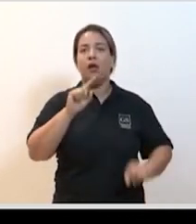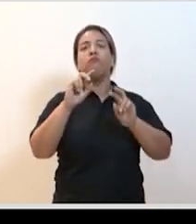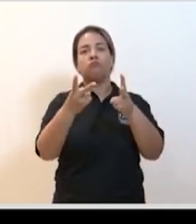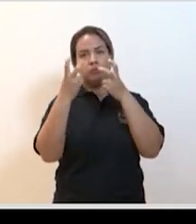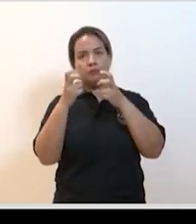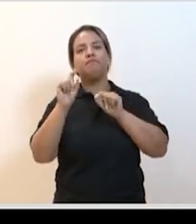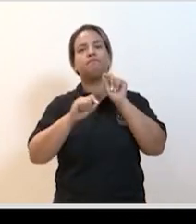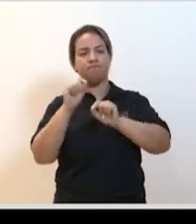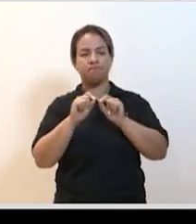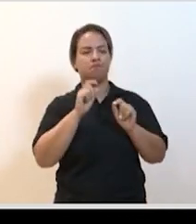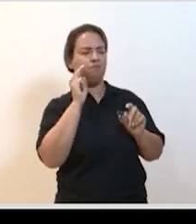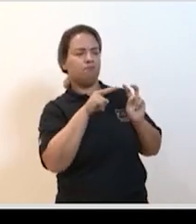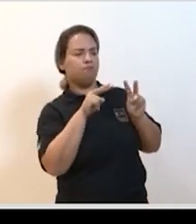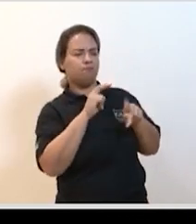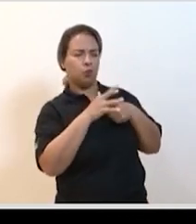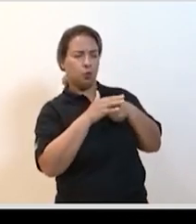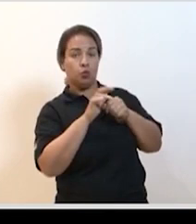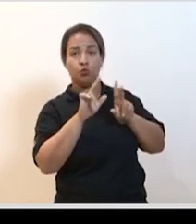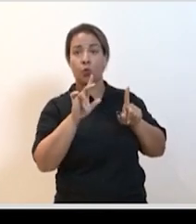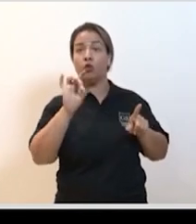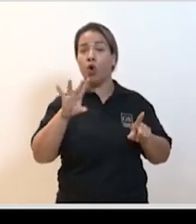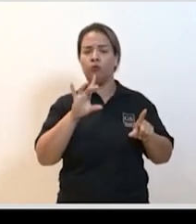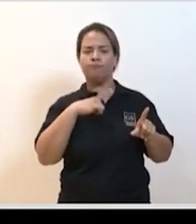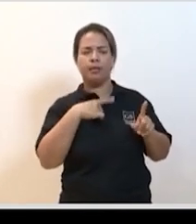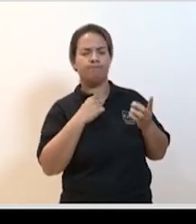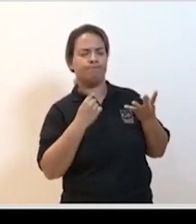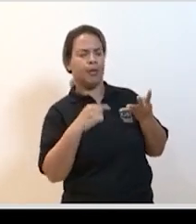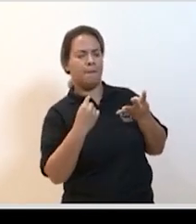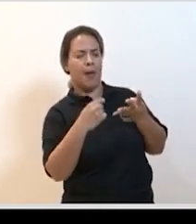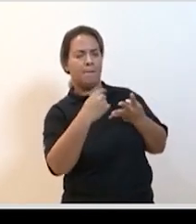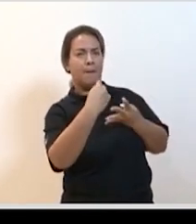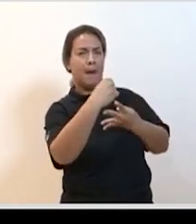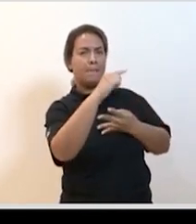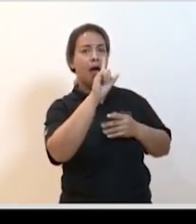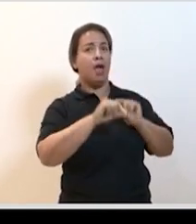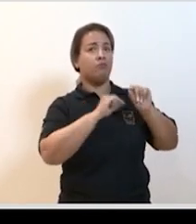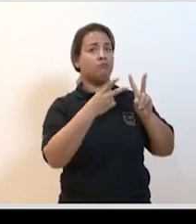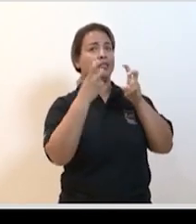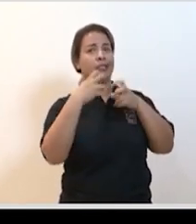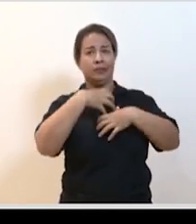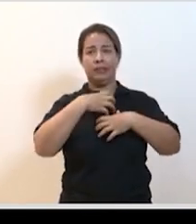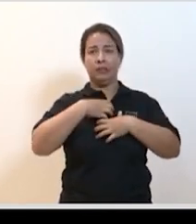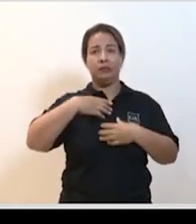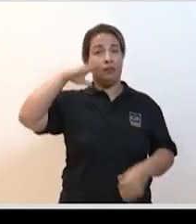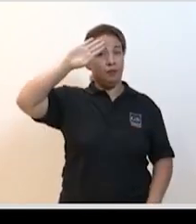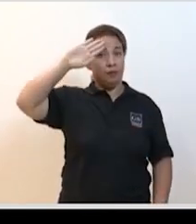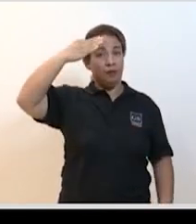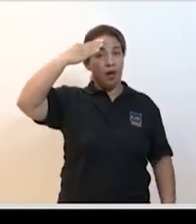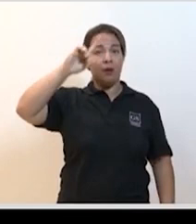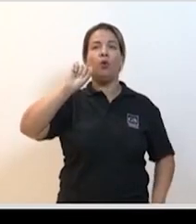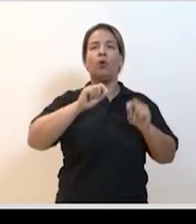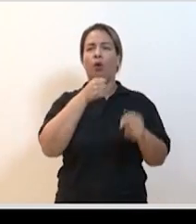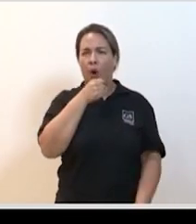mas normalmente esses sintomas não estão isolados, eles estão acompanhados desses primeiros sintomas, principalmente febre e tosse.